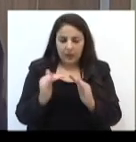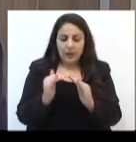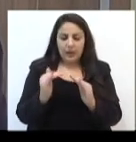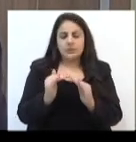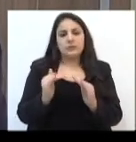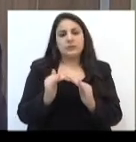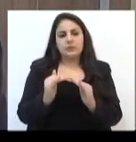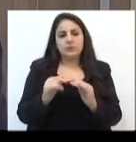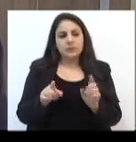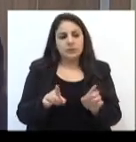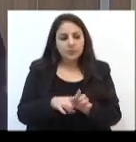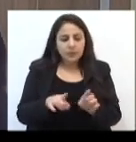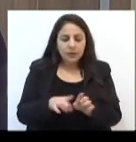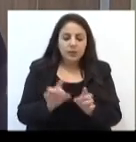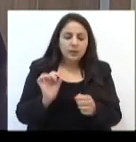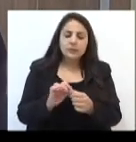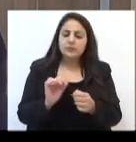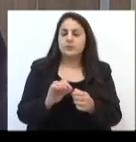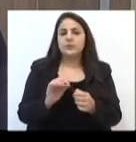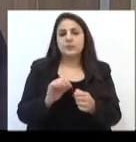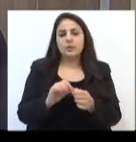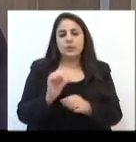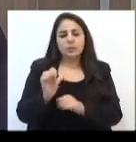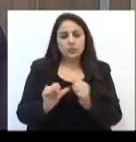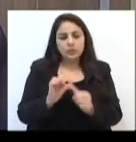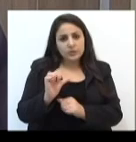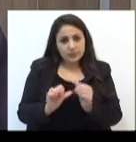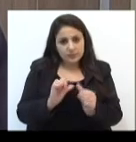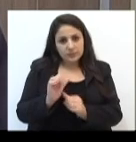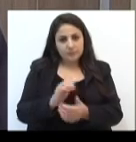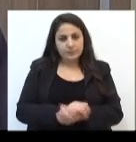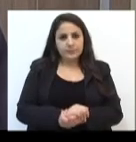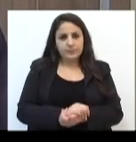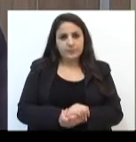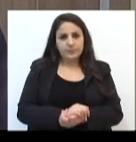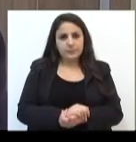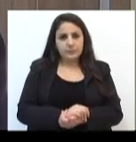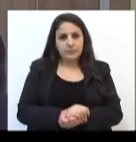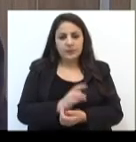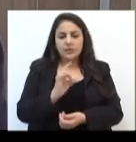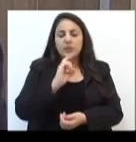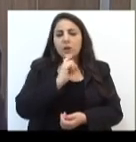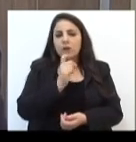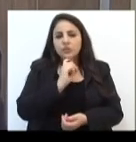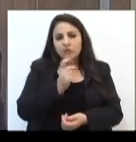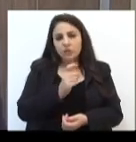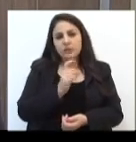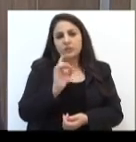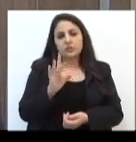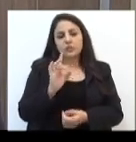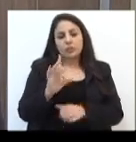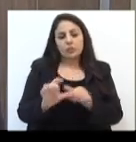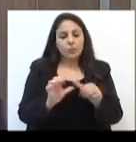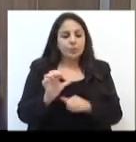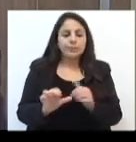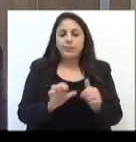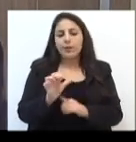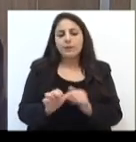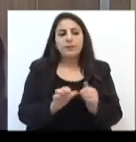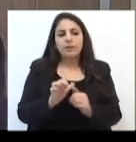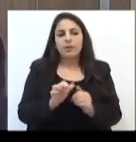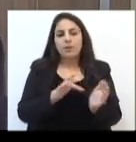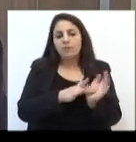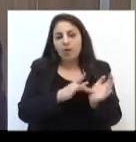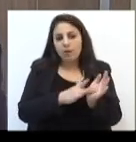reforma. Quer dizer, ela vai reformar alguma coisa, ela vai modificar alguma coisa. Não basta fazer uma reforma, faz de